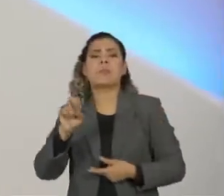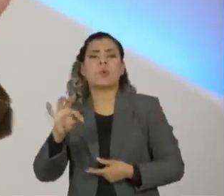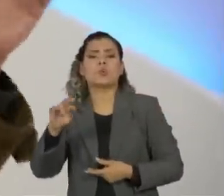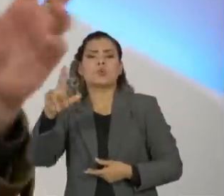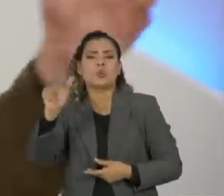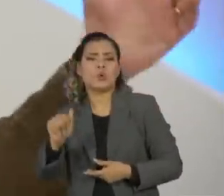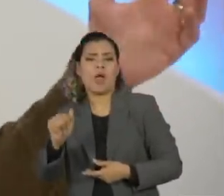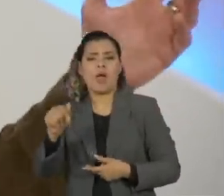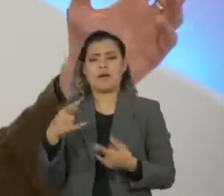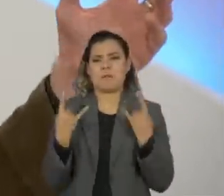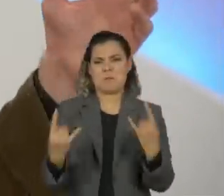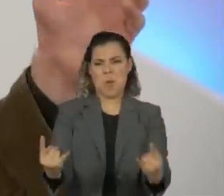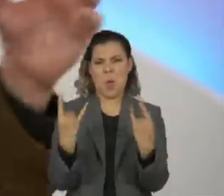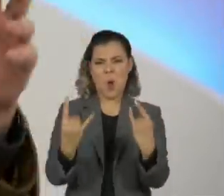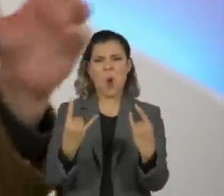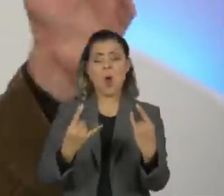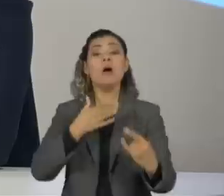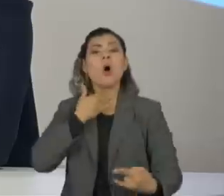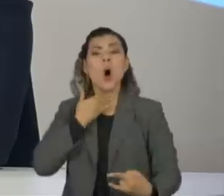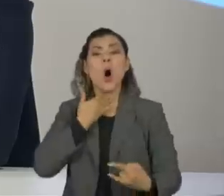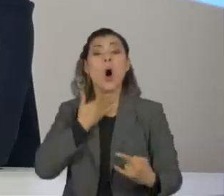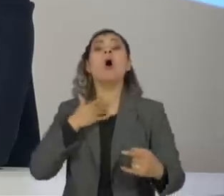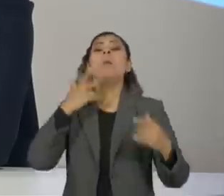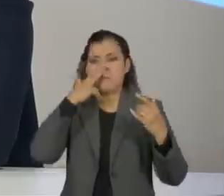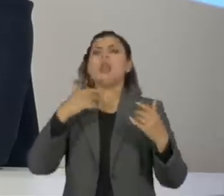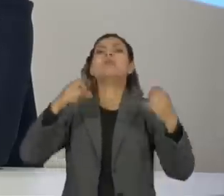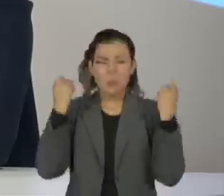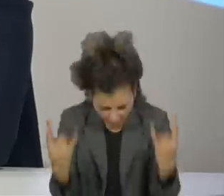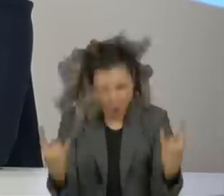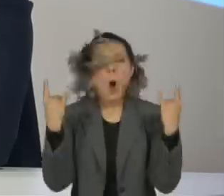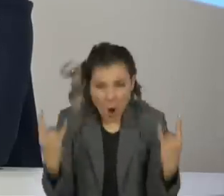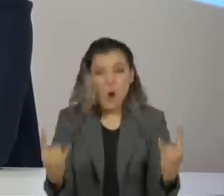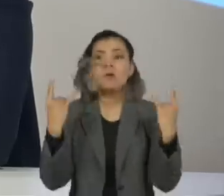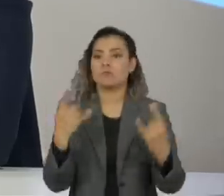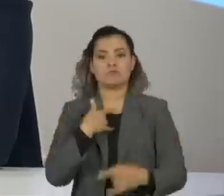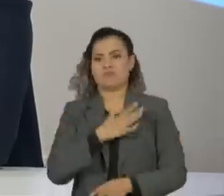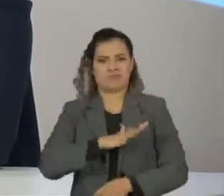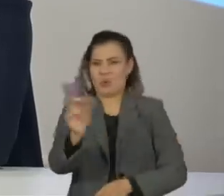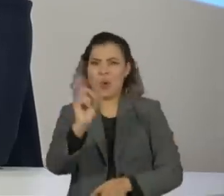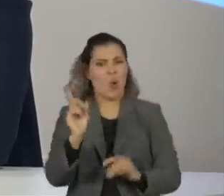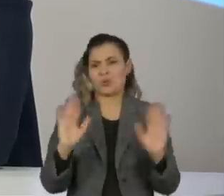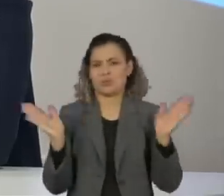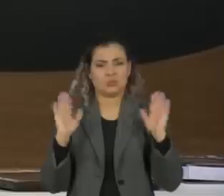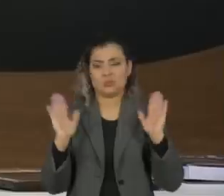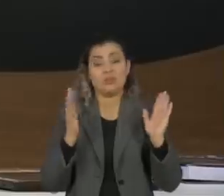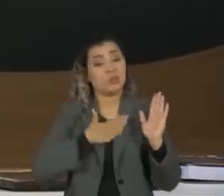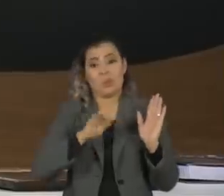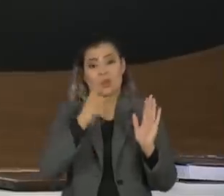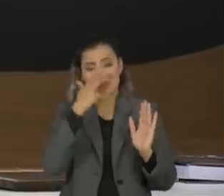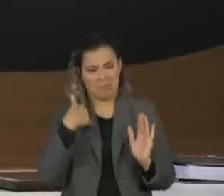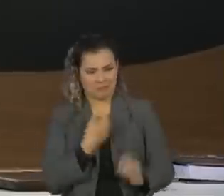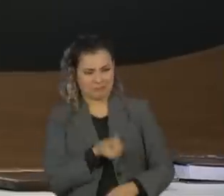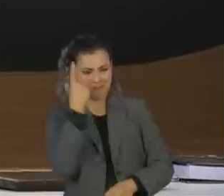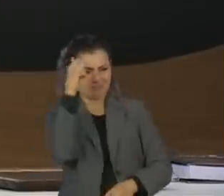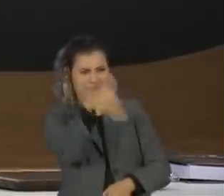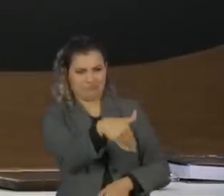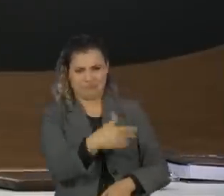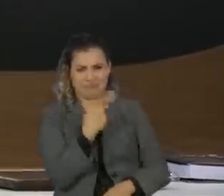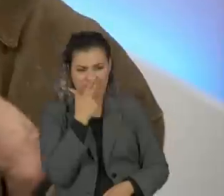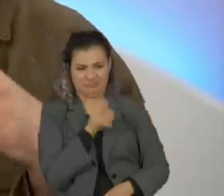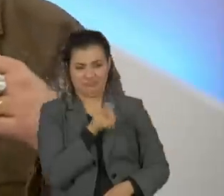mas eu não gosto daquela coisa assim, aquelas coisas assim, eu acho cafona, eu acho cafona.